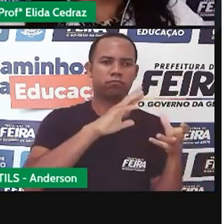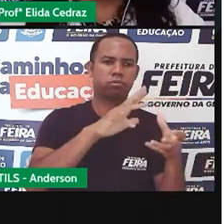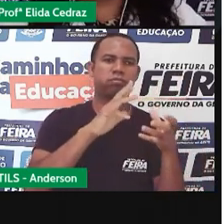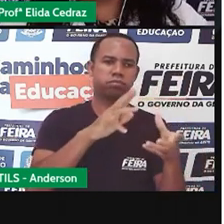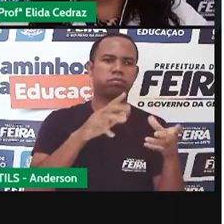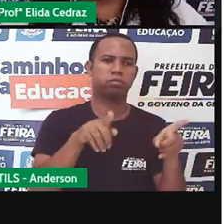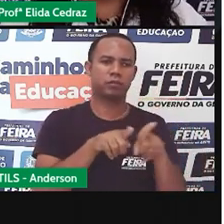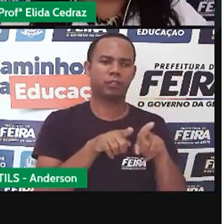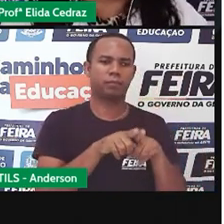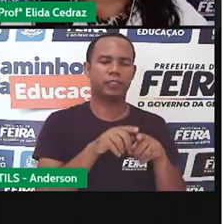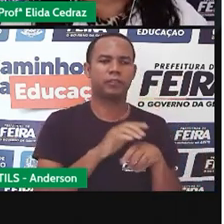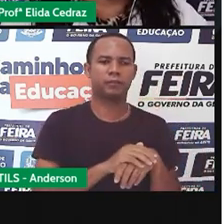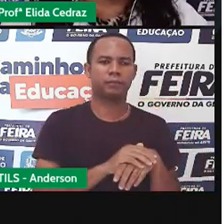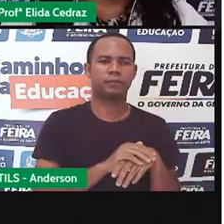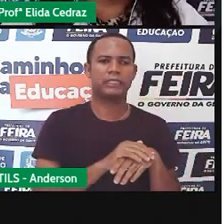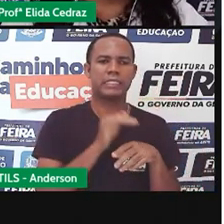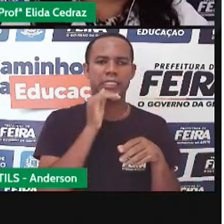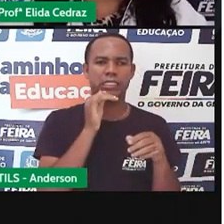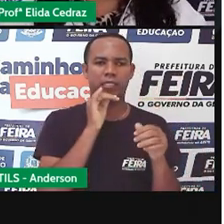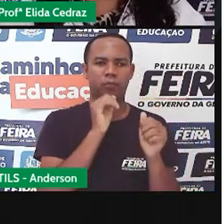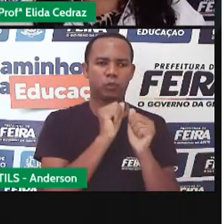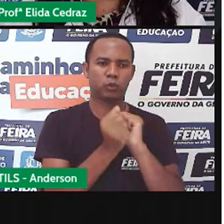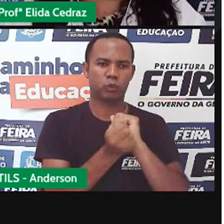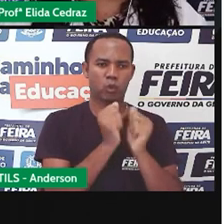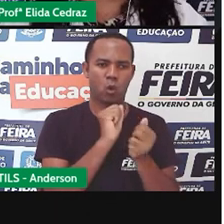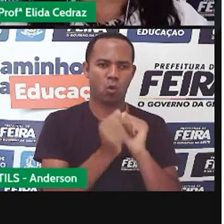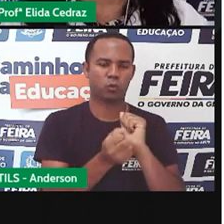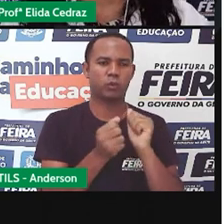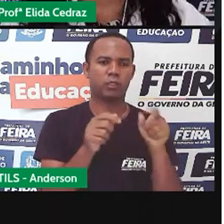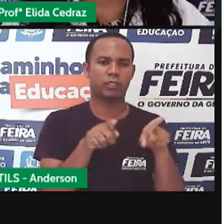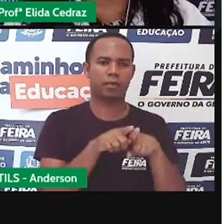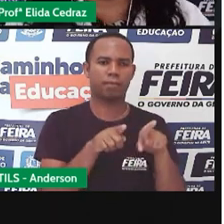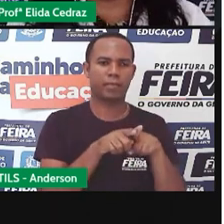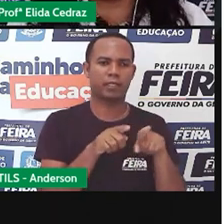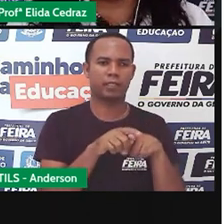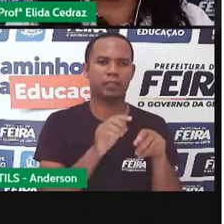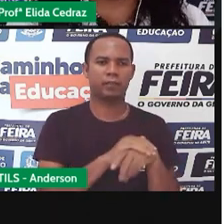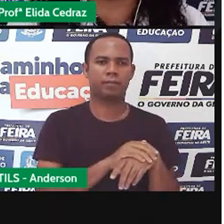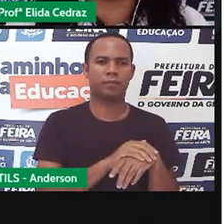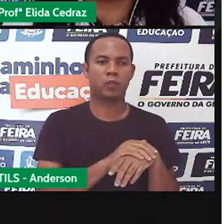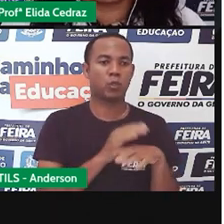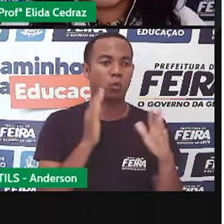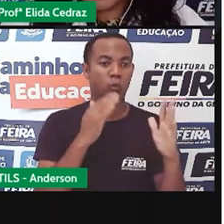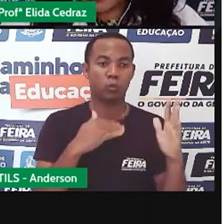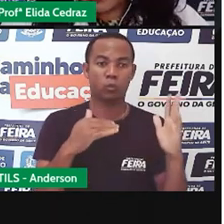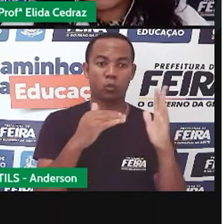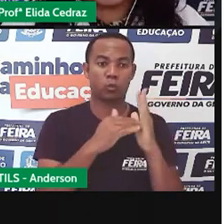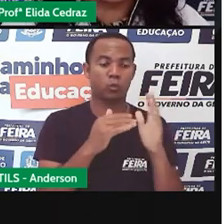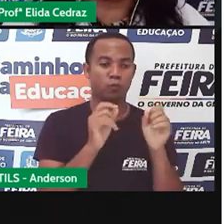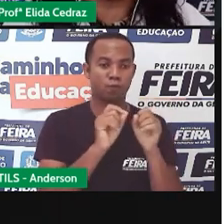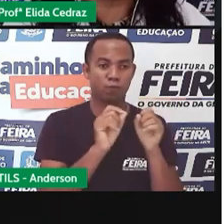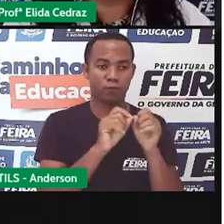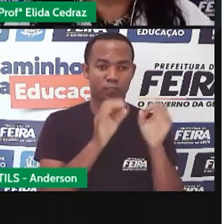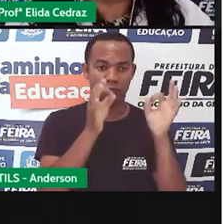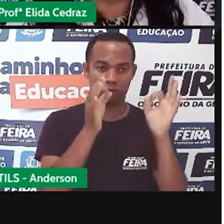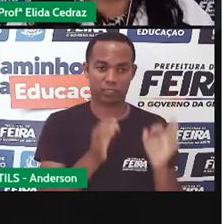Tem a agenda dos jogos, o placar dos jogos. E ainda o resultado de bolões que são feitos pela internet.